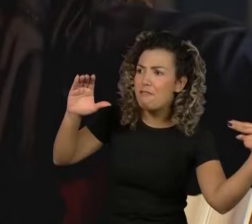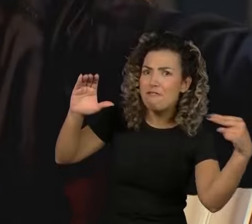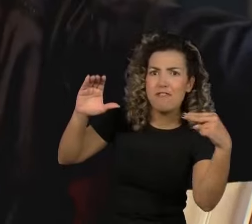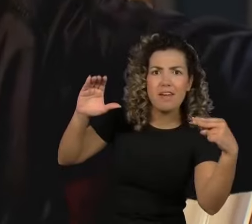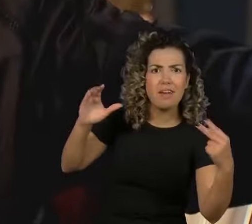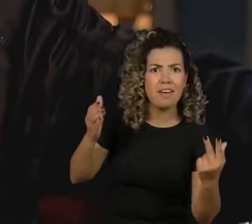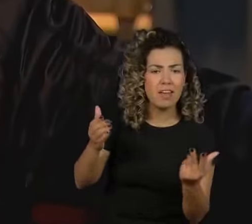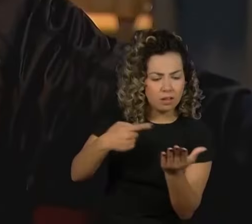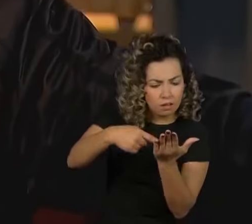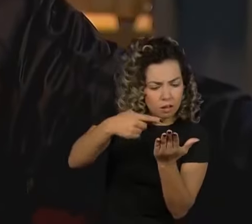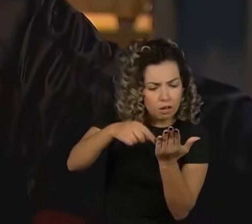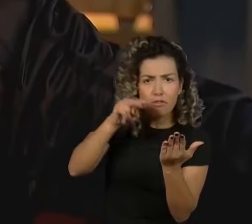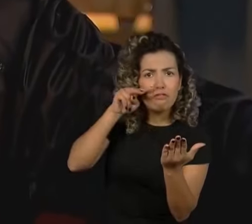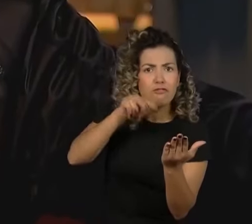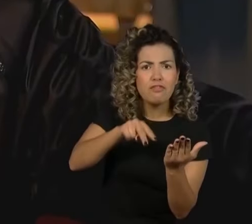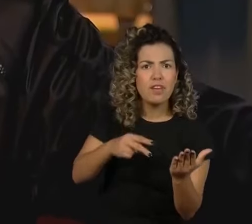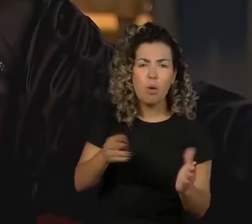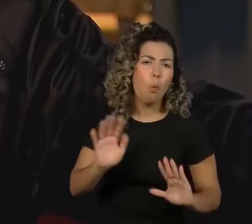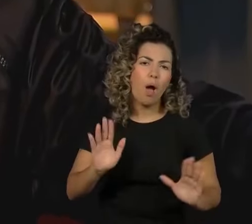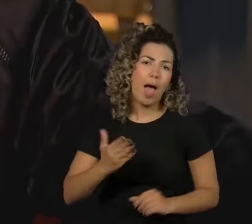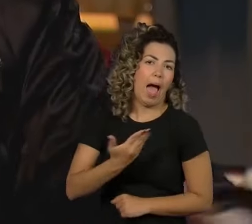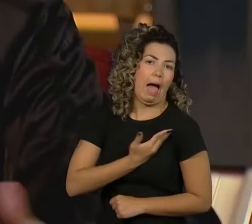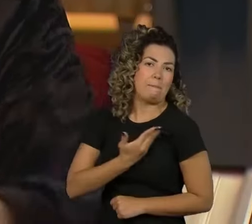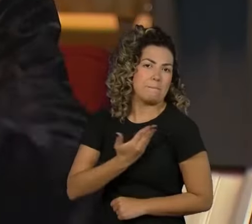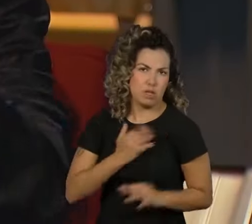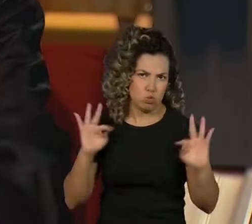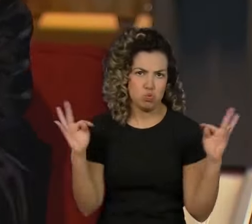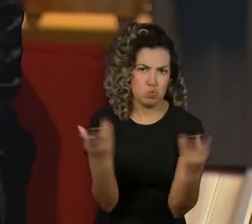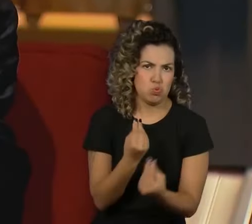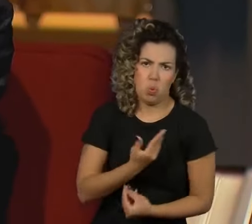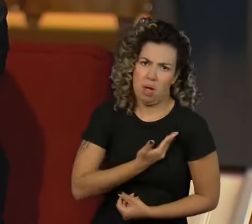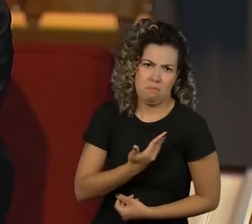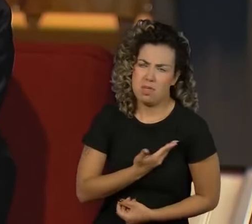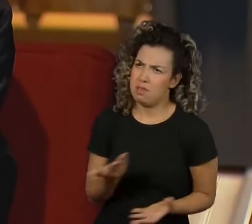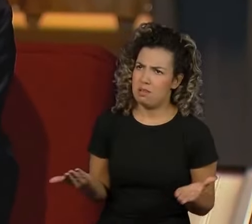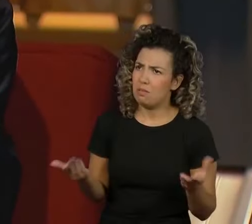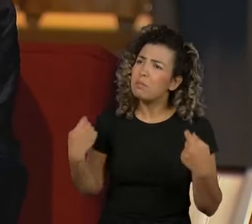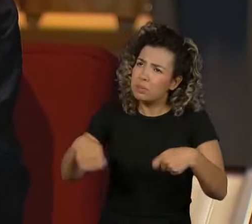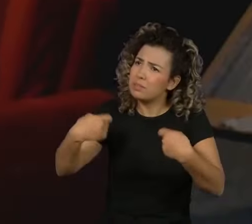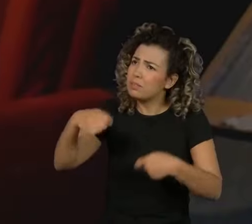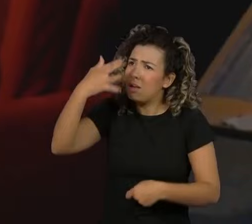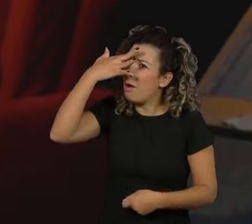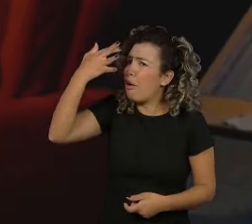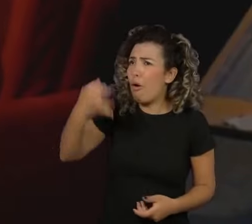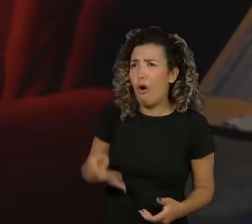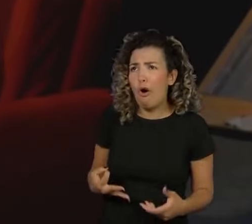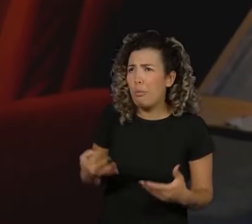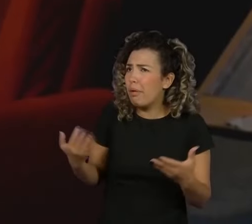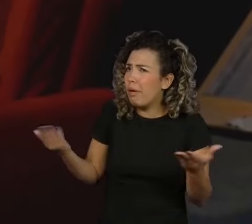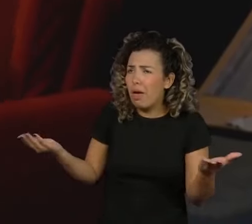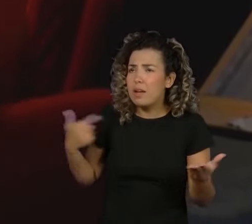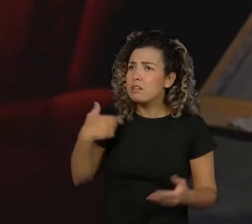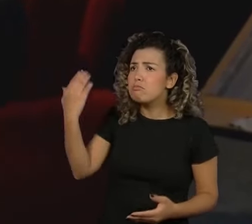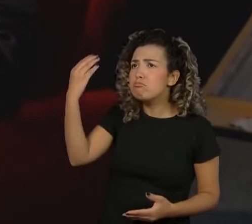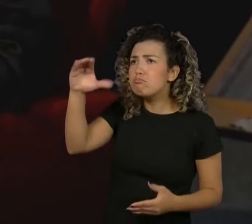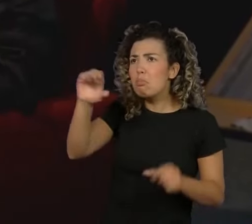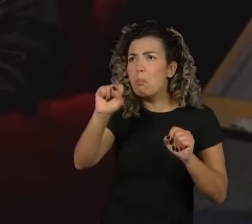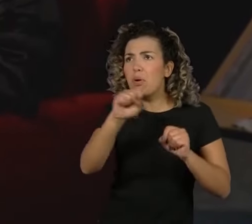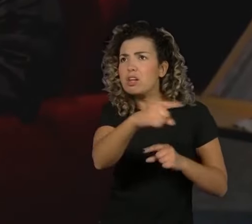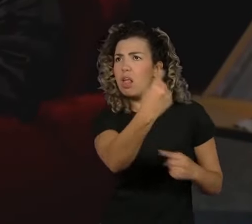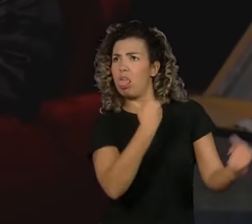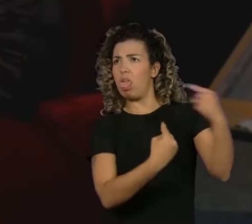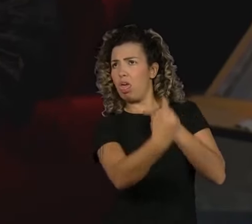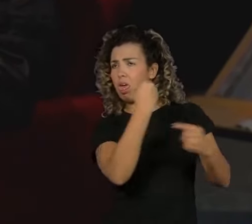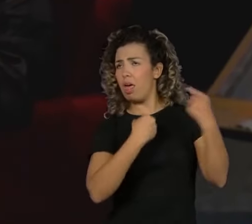Ele não tá mais cercado de amiguinhos. Então ele tem que saber compreender que ele pode receber crítica